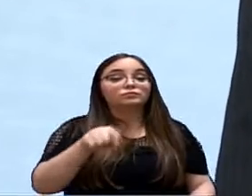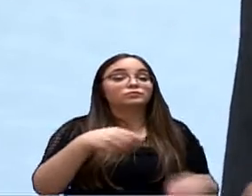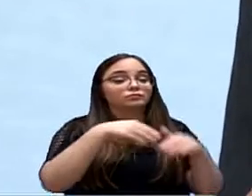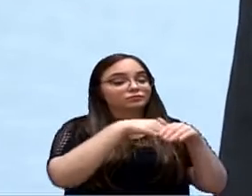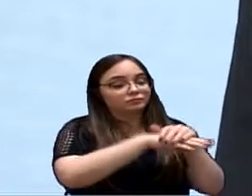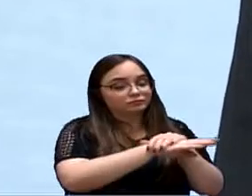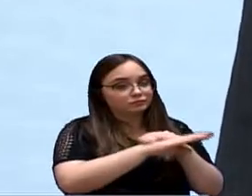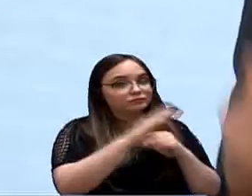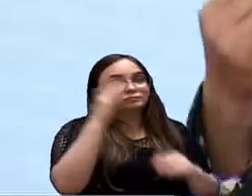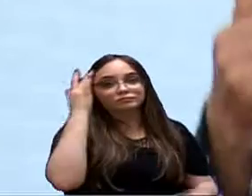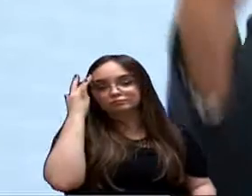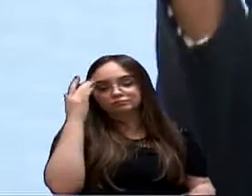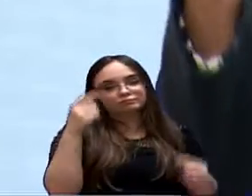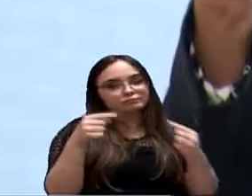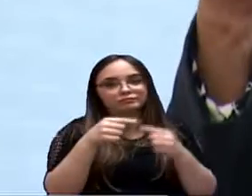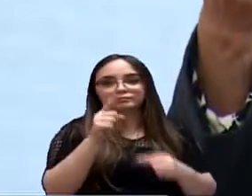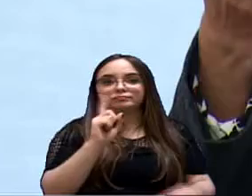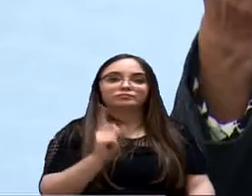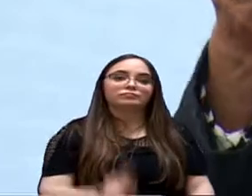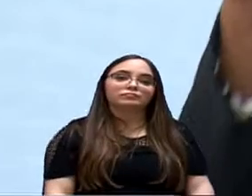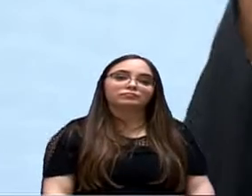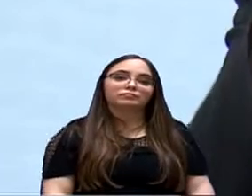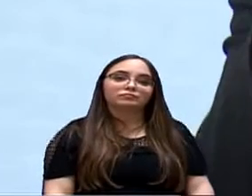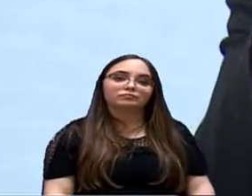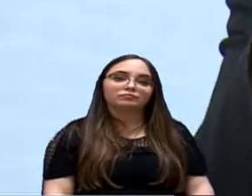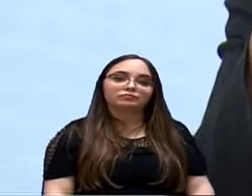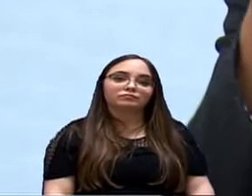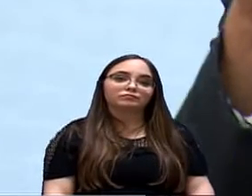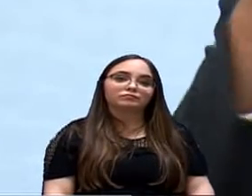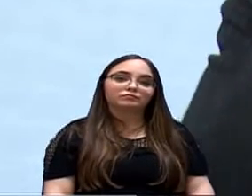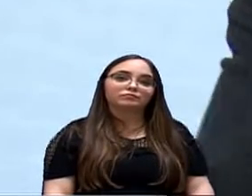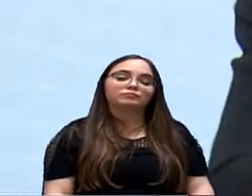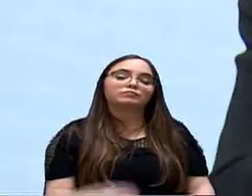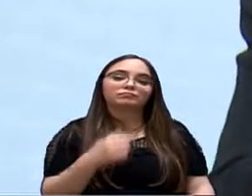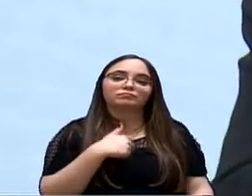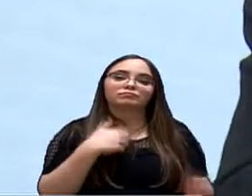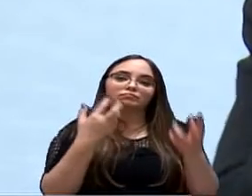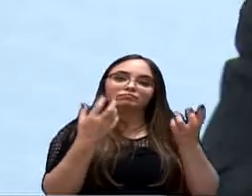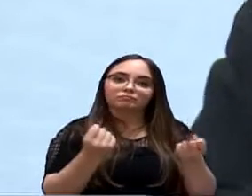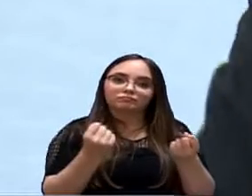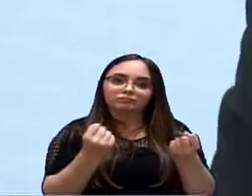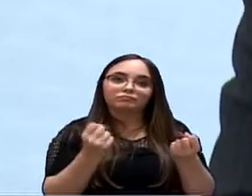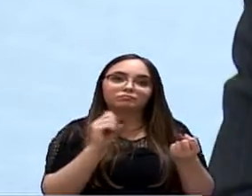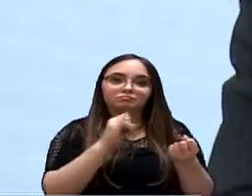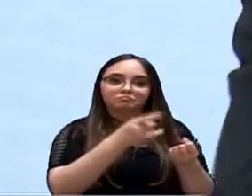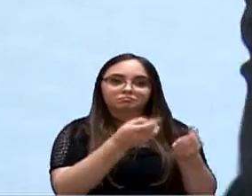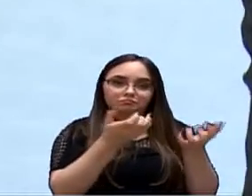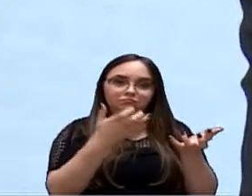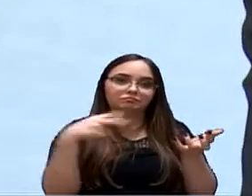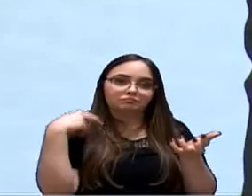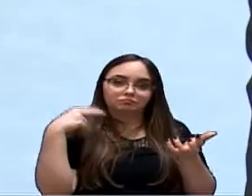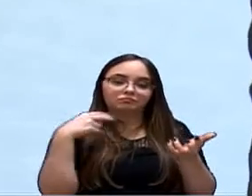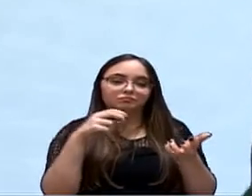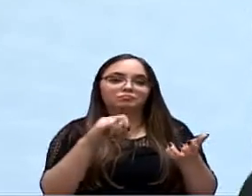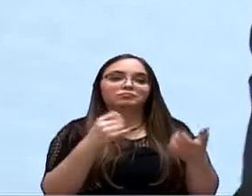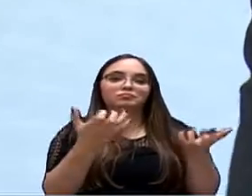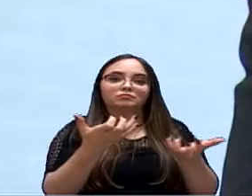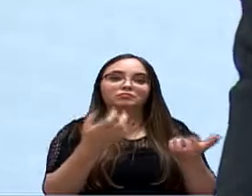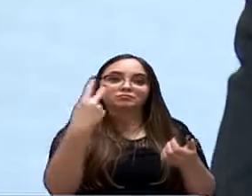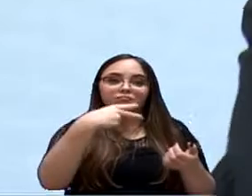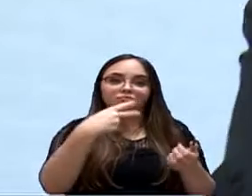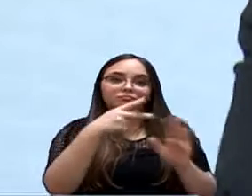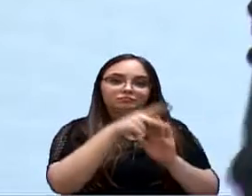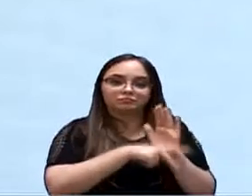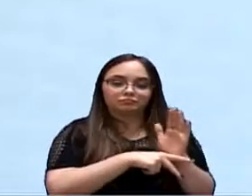projeto, acho que é amorosidade. Eu até tenho disposição, vereador, se o senhor quiser apresentar um segundo projeto, eu